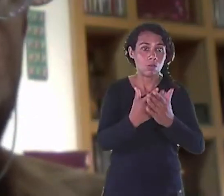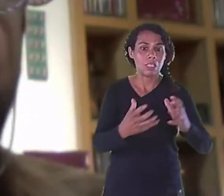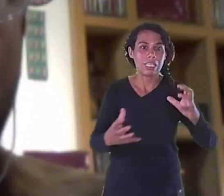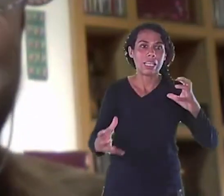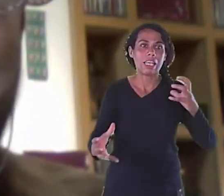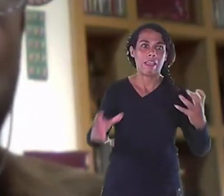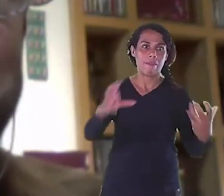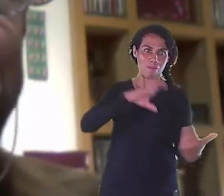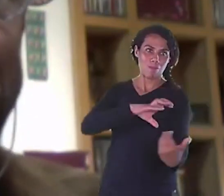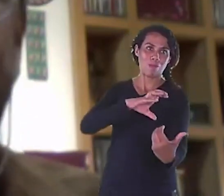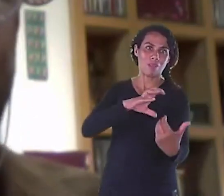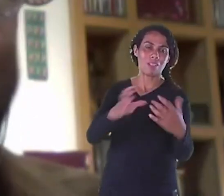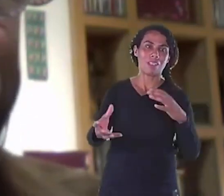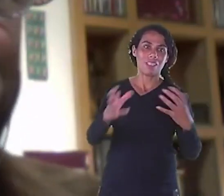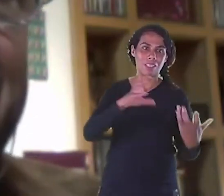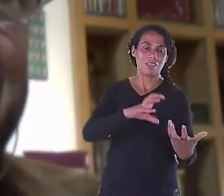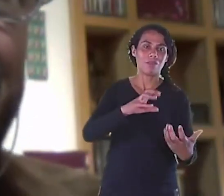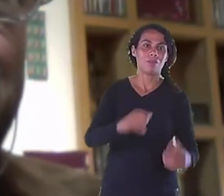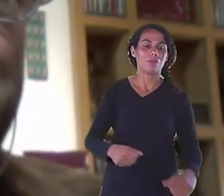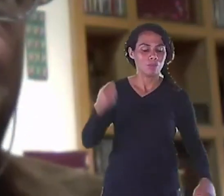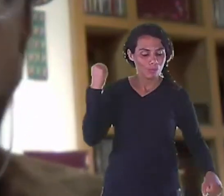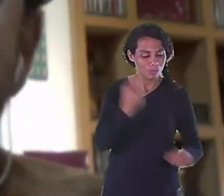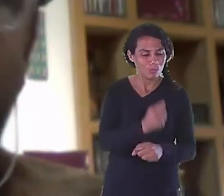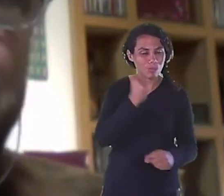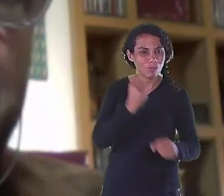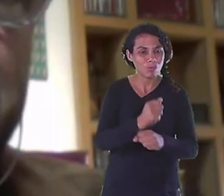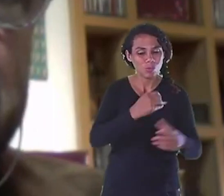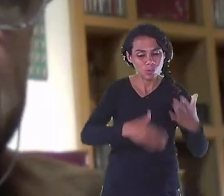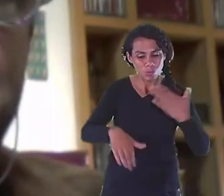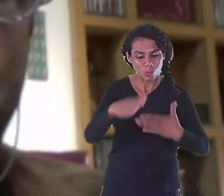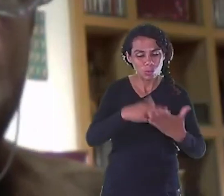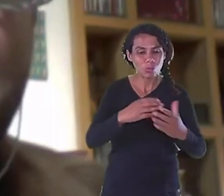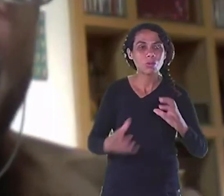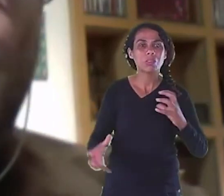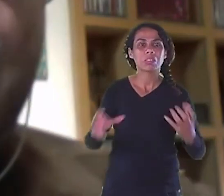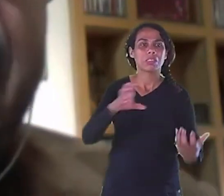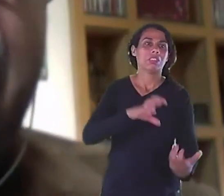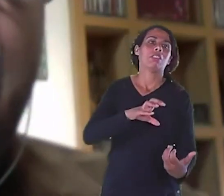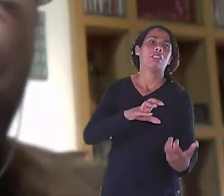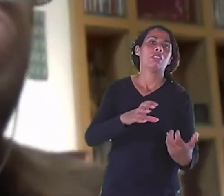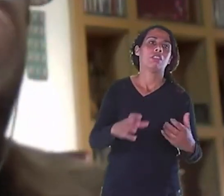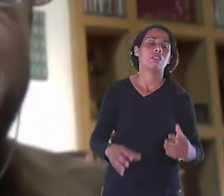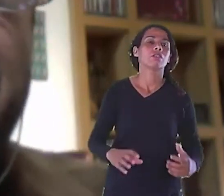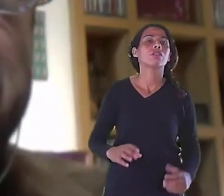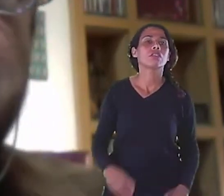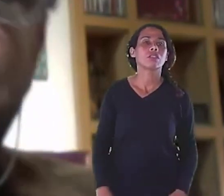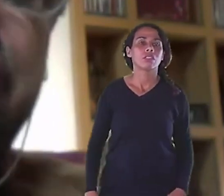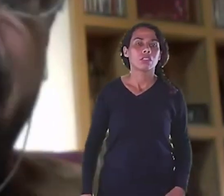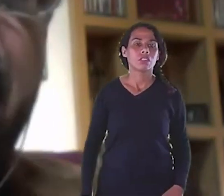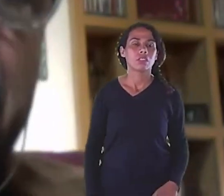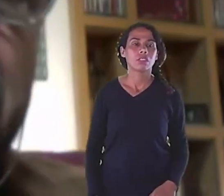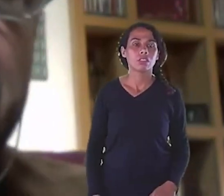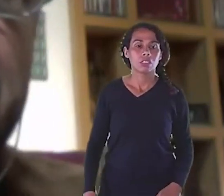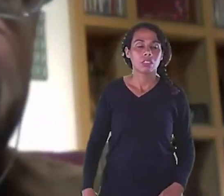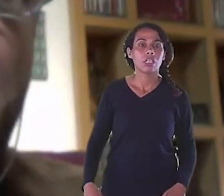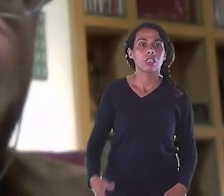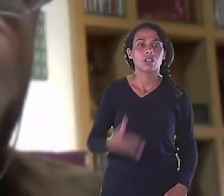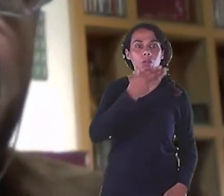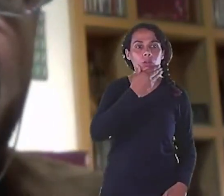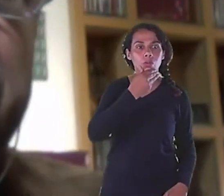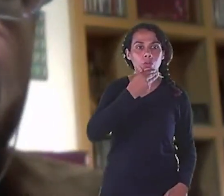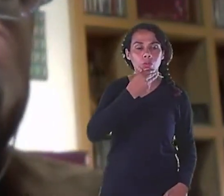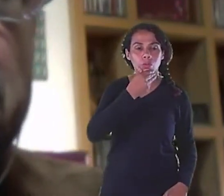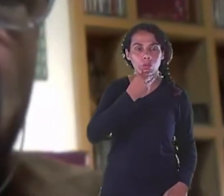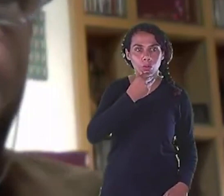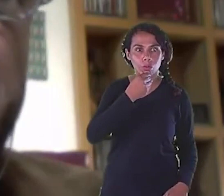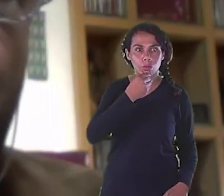E foi conversar comigo Preocupado Falou de João Pelo amor de Deus Não é para tocar Uma parede Sem que eu tenha Que dar